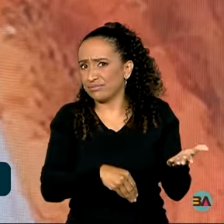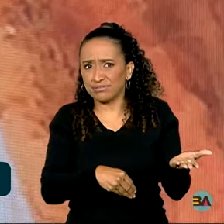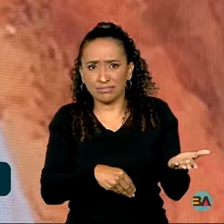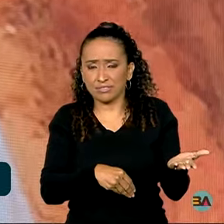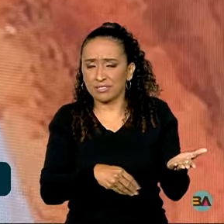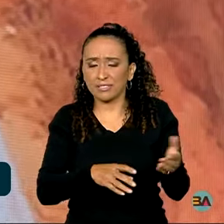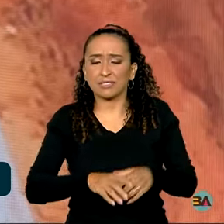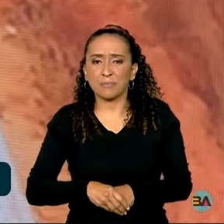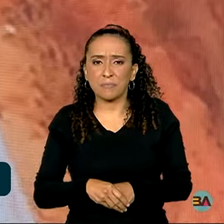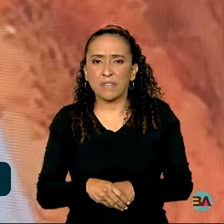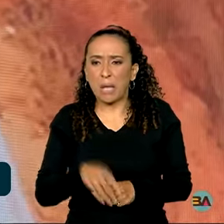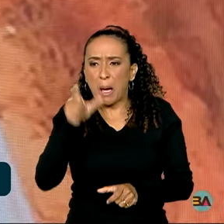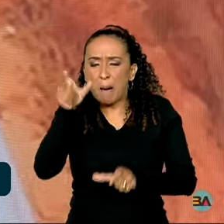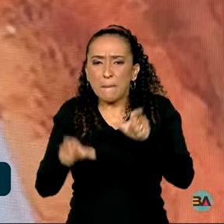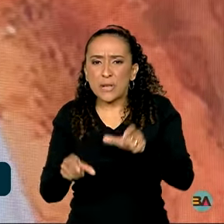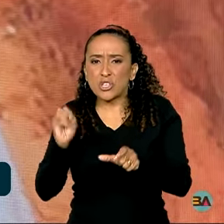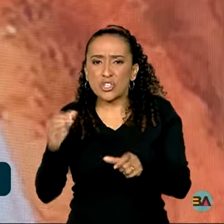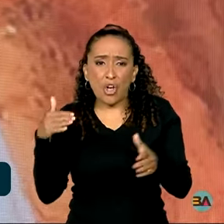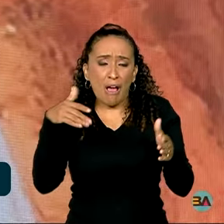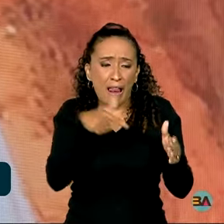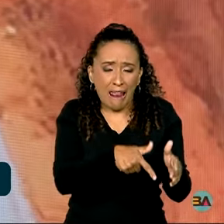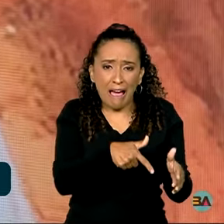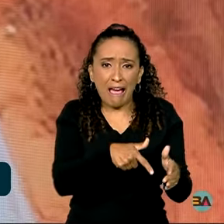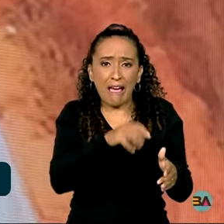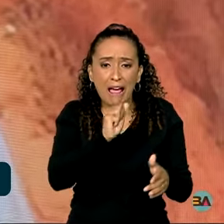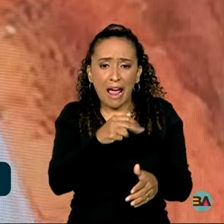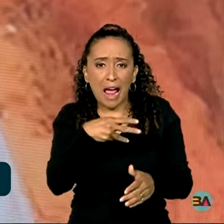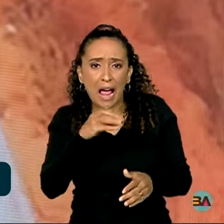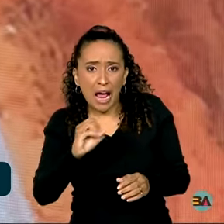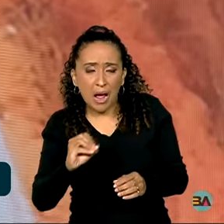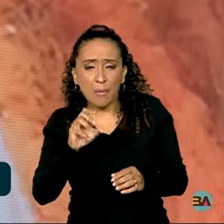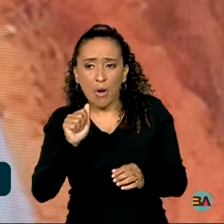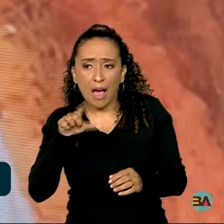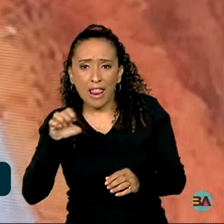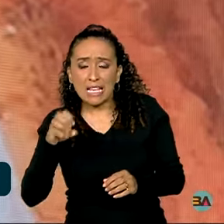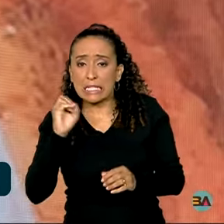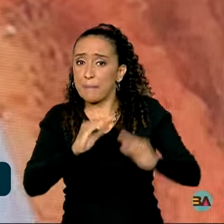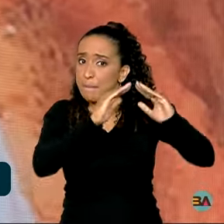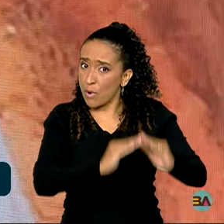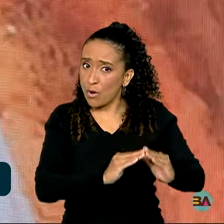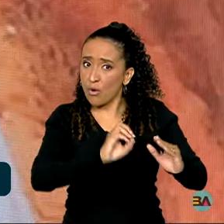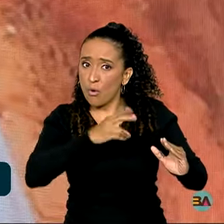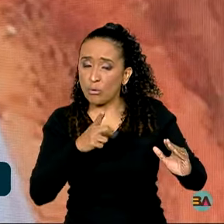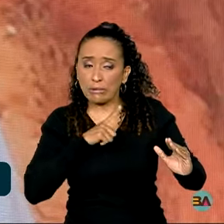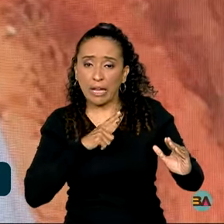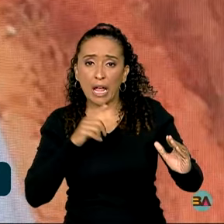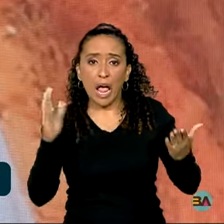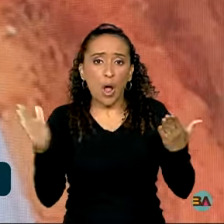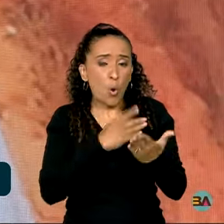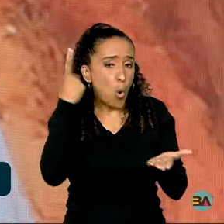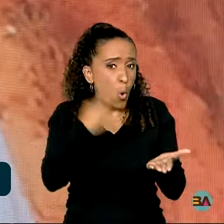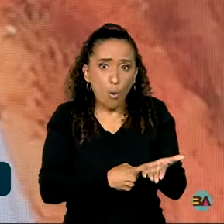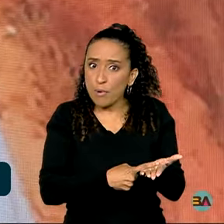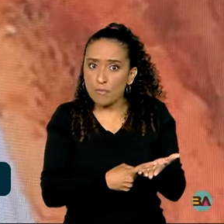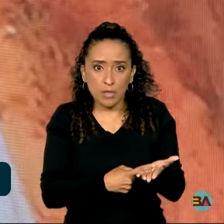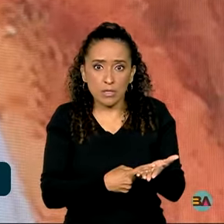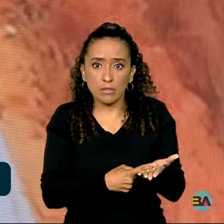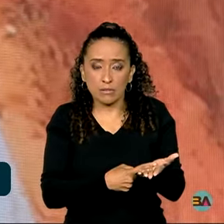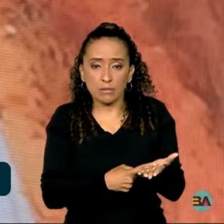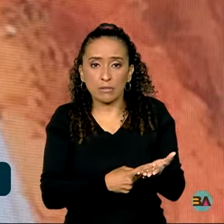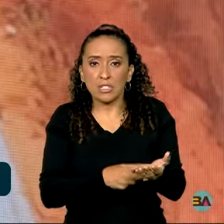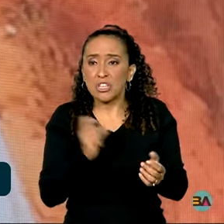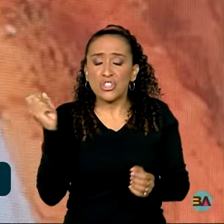de linha. O sujeito só ia a Campo Alegre de Lourdes ou se morasse lá, ou se tivesse algum compromisso inadiável.